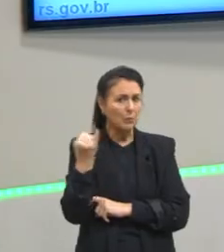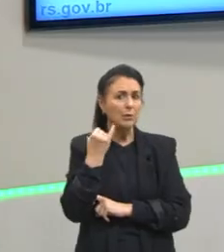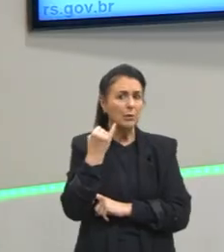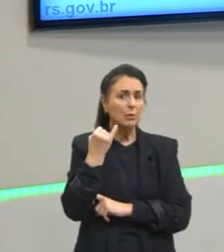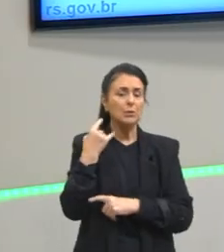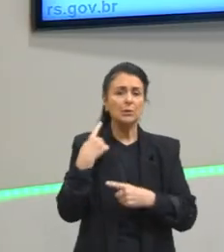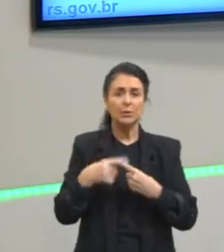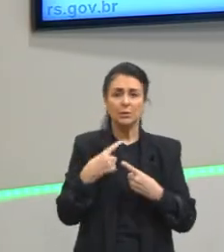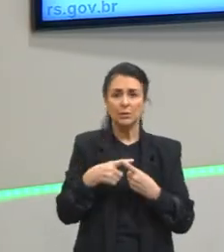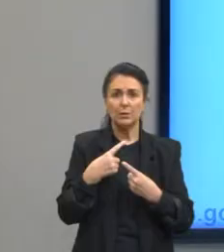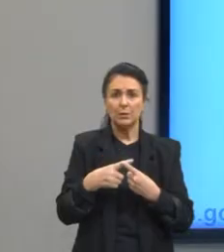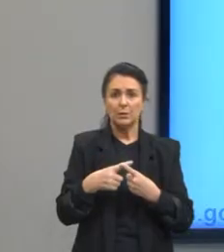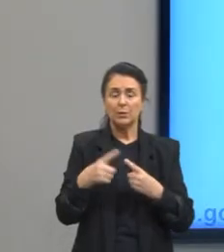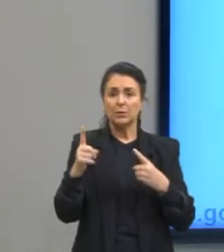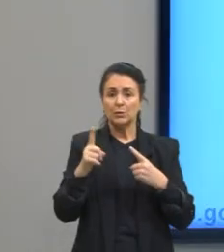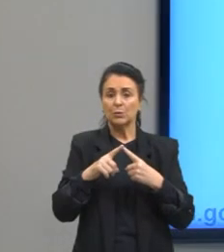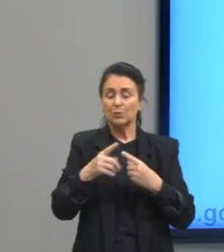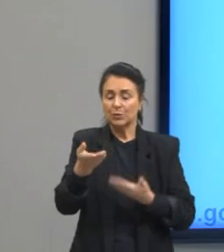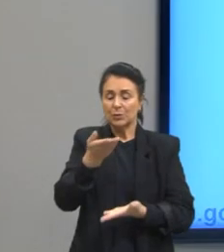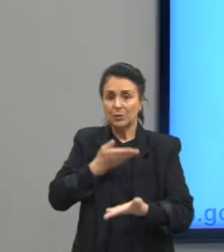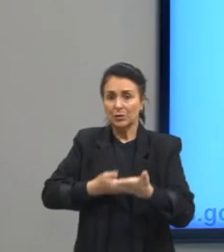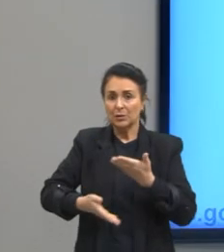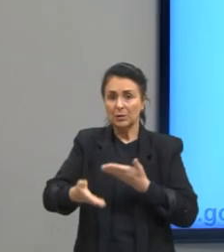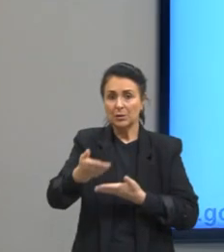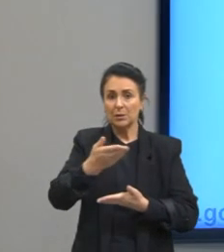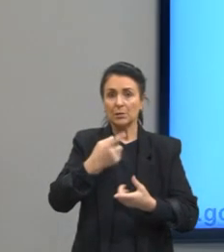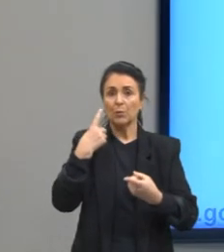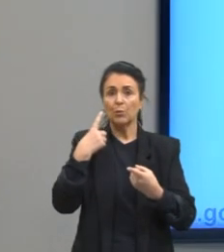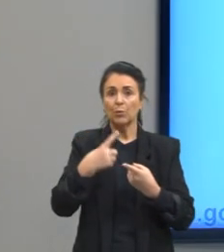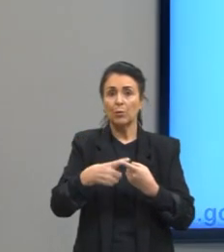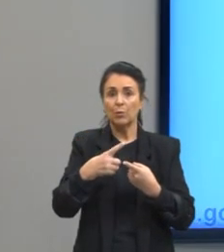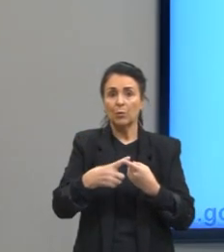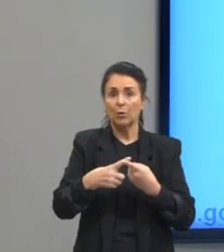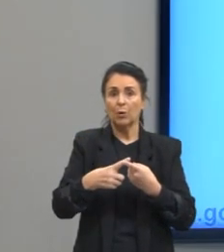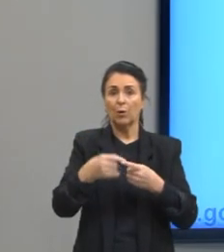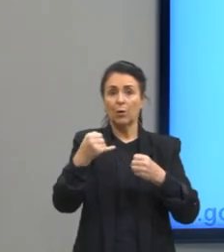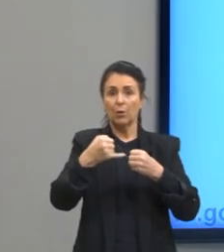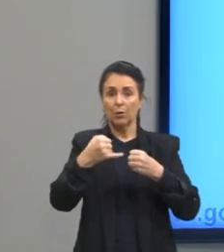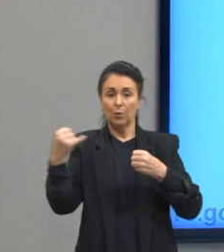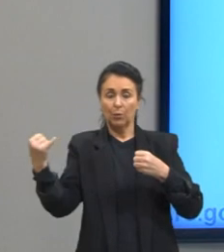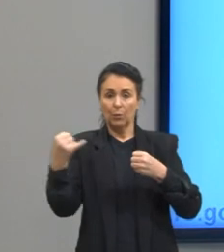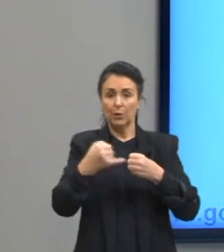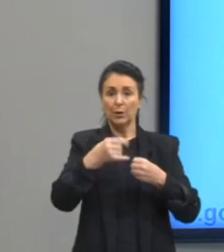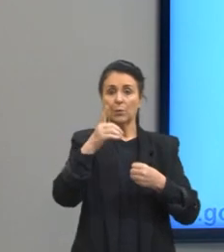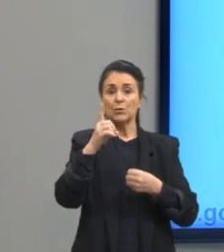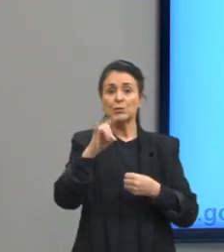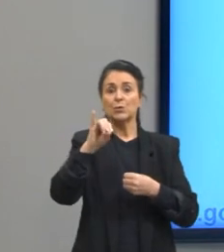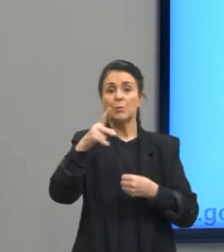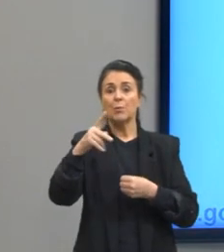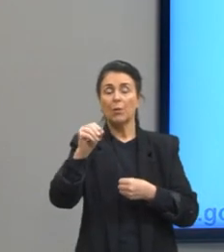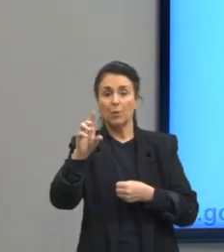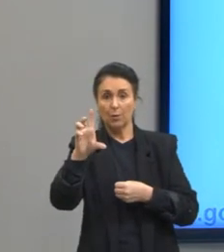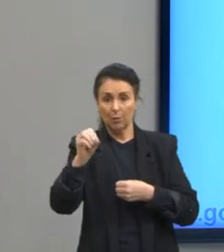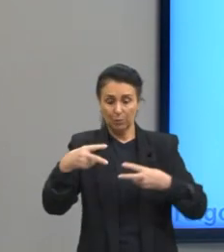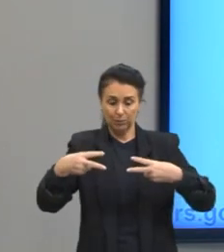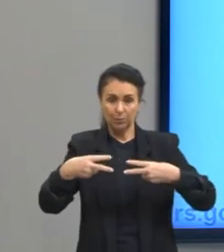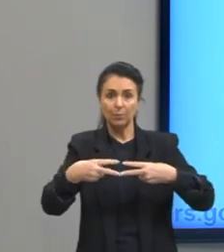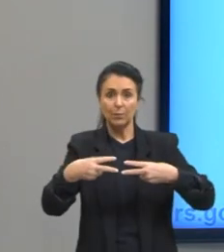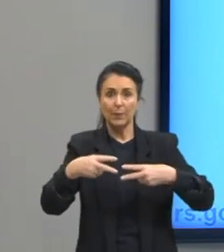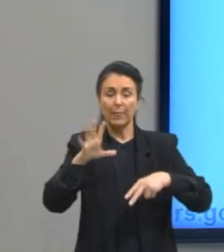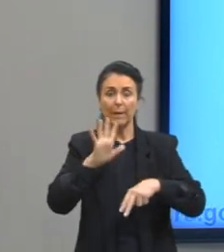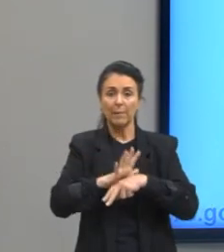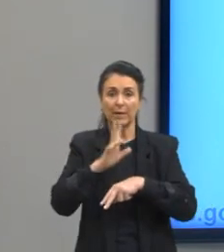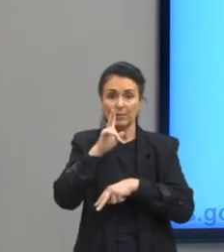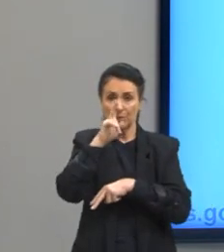Por quê? O tipo de interação e ocorre entre o íon de polo, que é a mais intensa, mais forte, tá? Eu